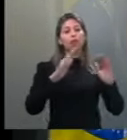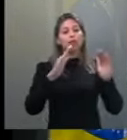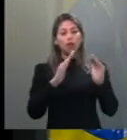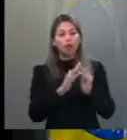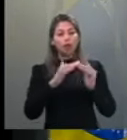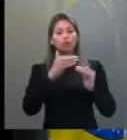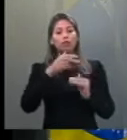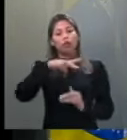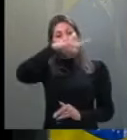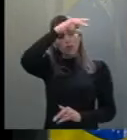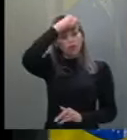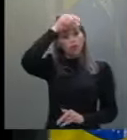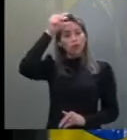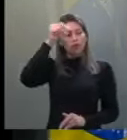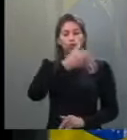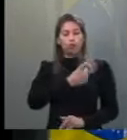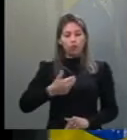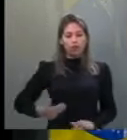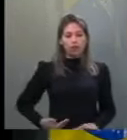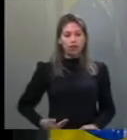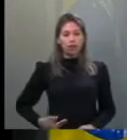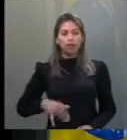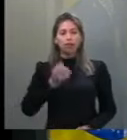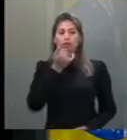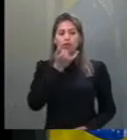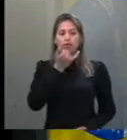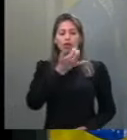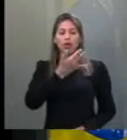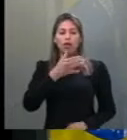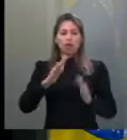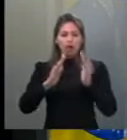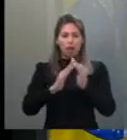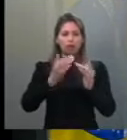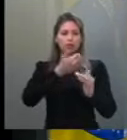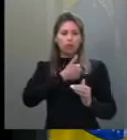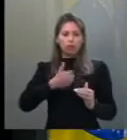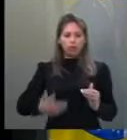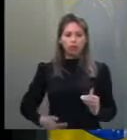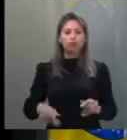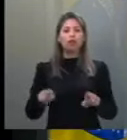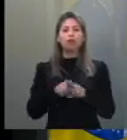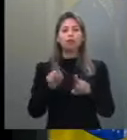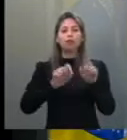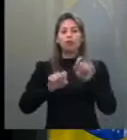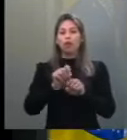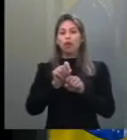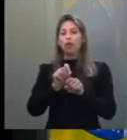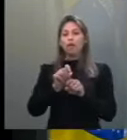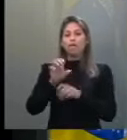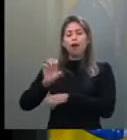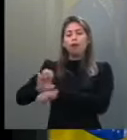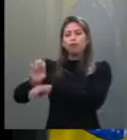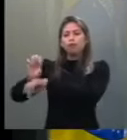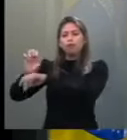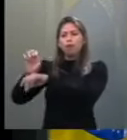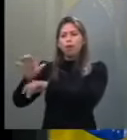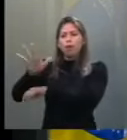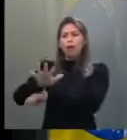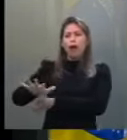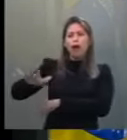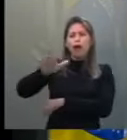em várias repartições do nosso Estado e,